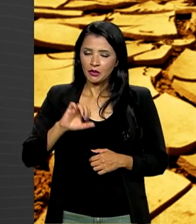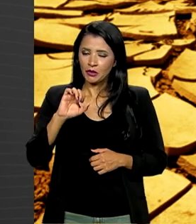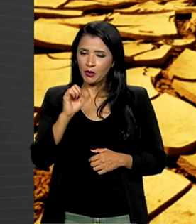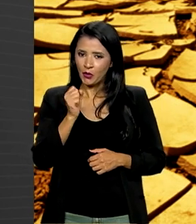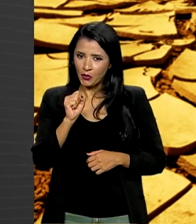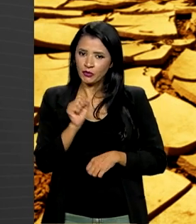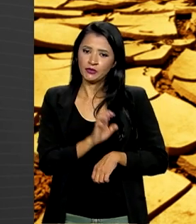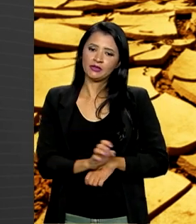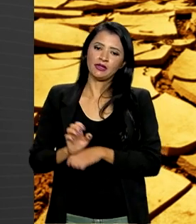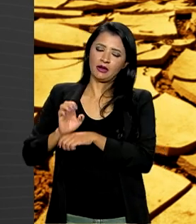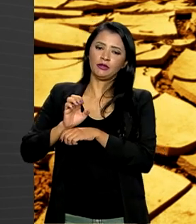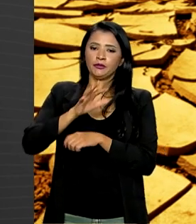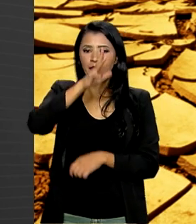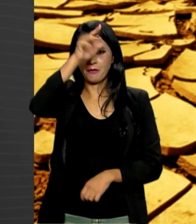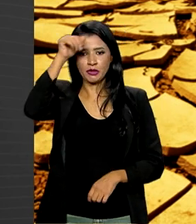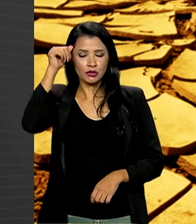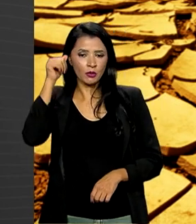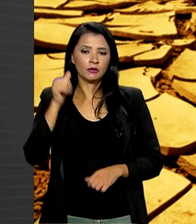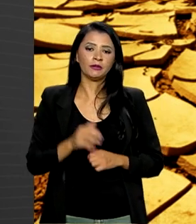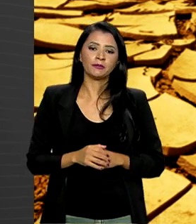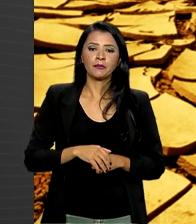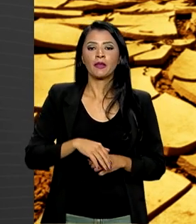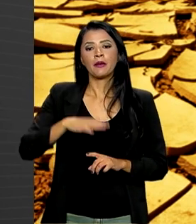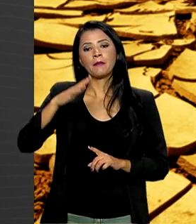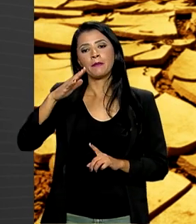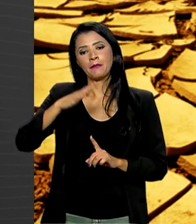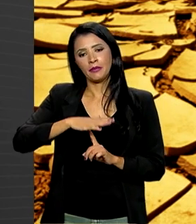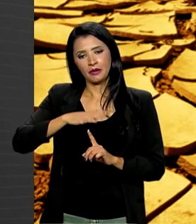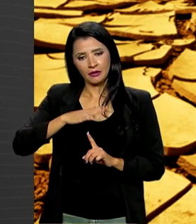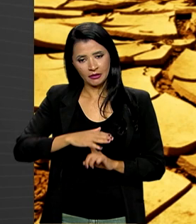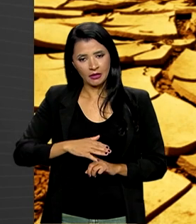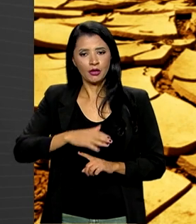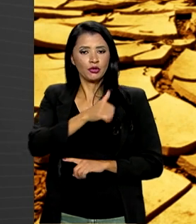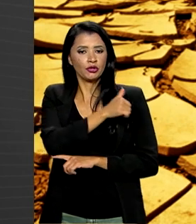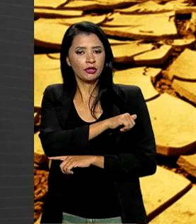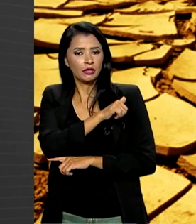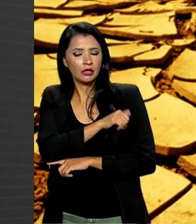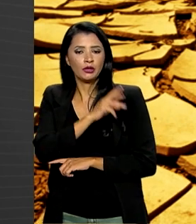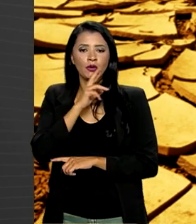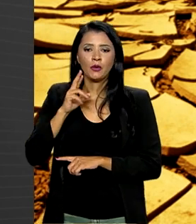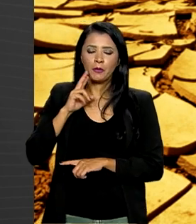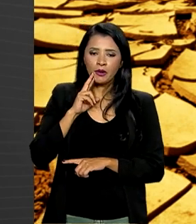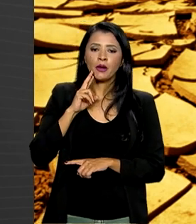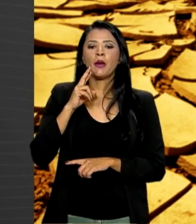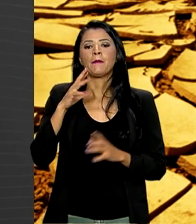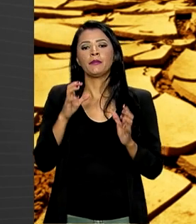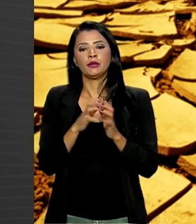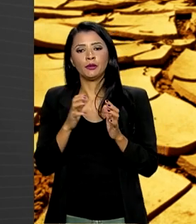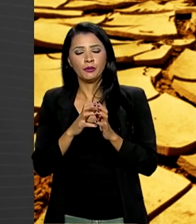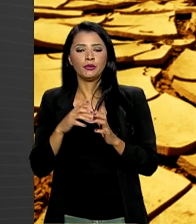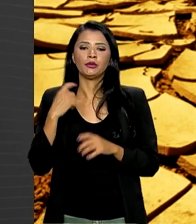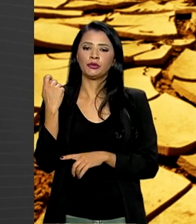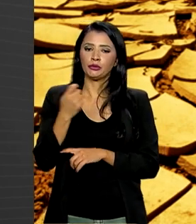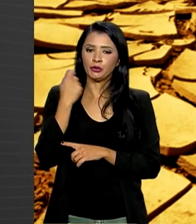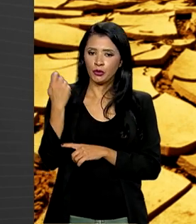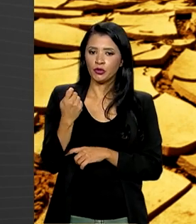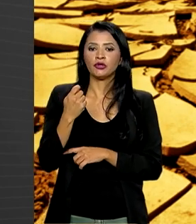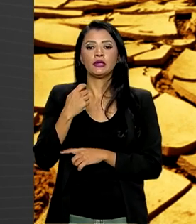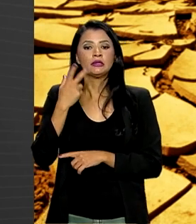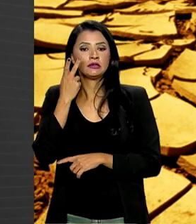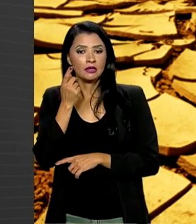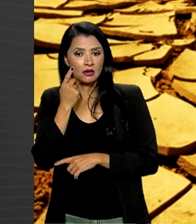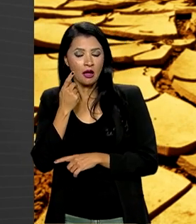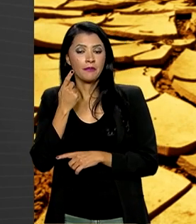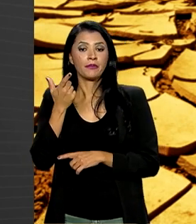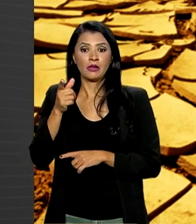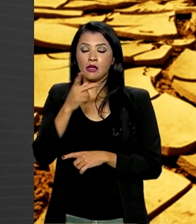Amazonas, Paraná, Rio de Janeiro, Roraima, Pernambuco, Rio Grande do Norte, Ceará e Paraíba, estão em